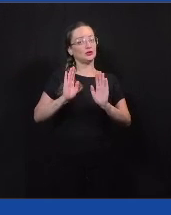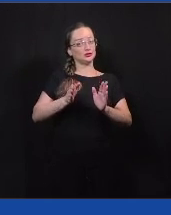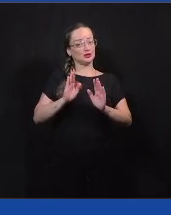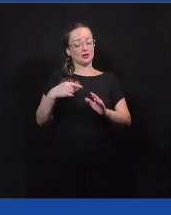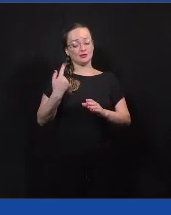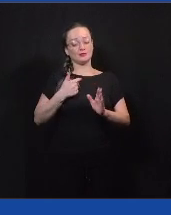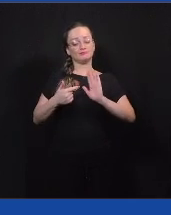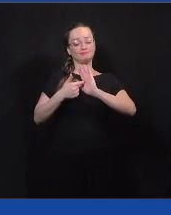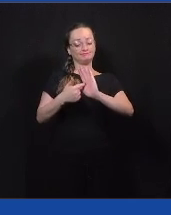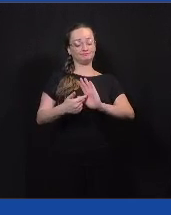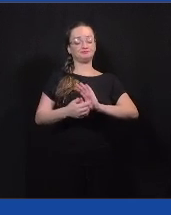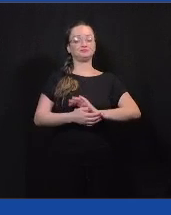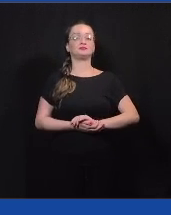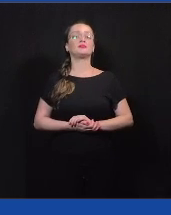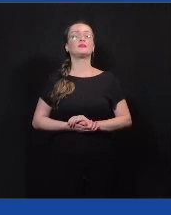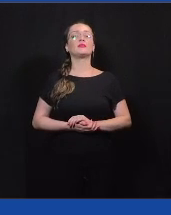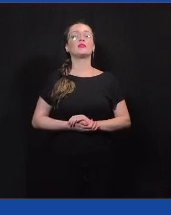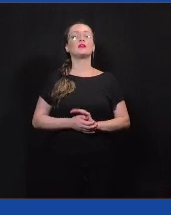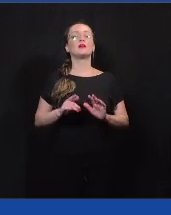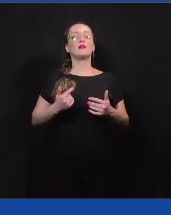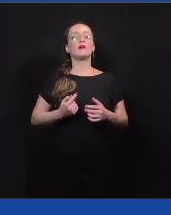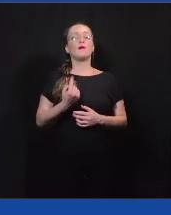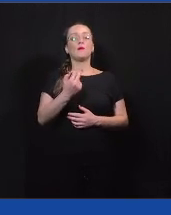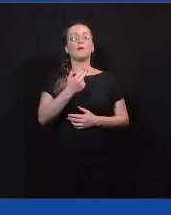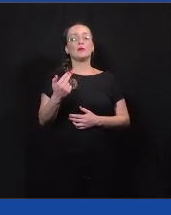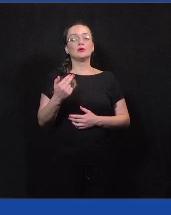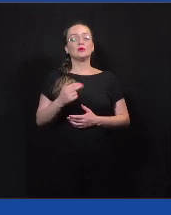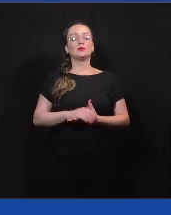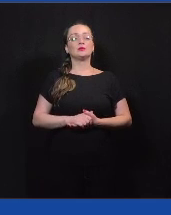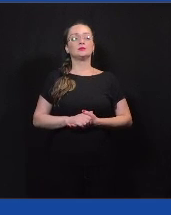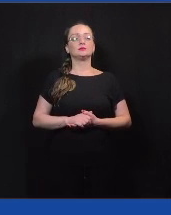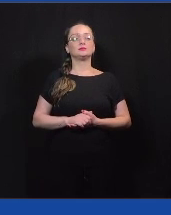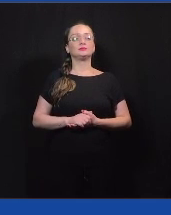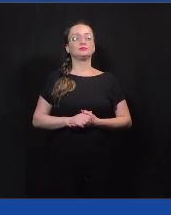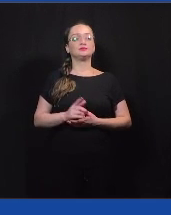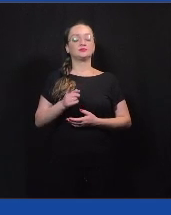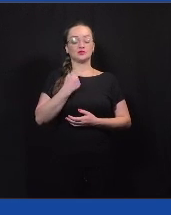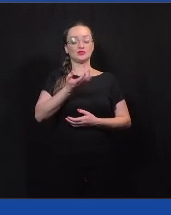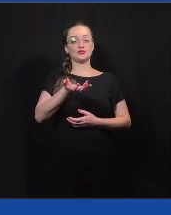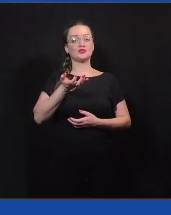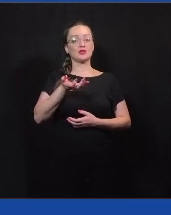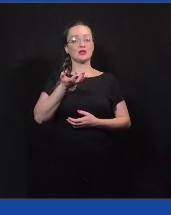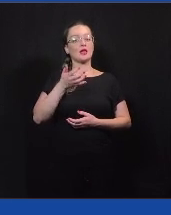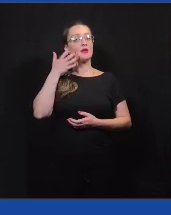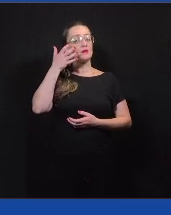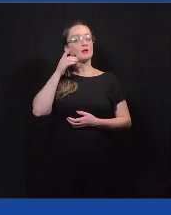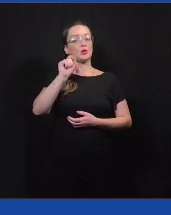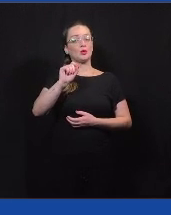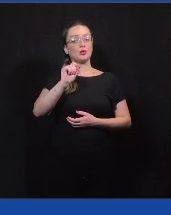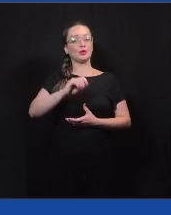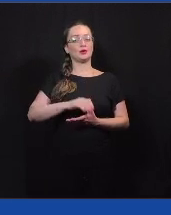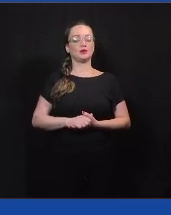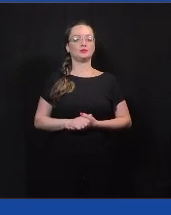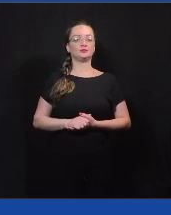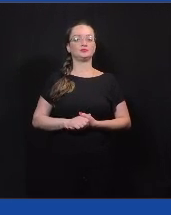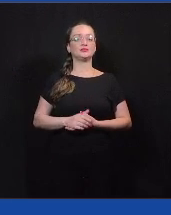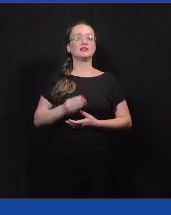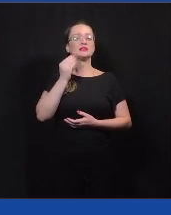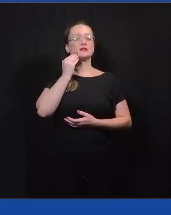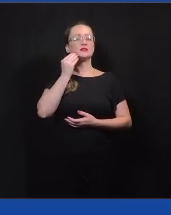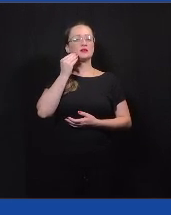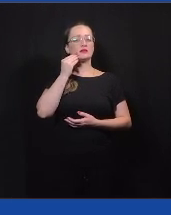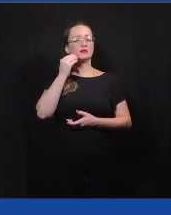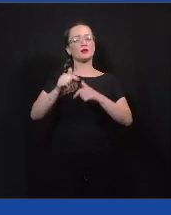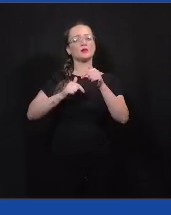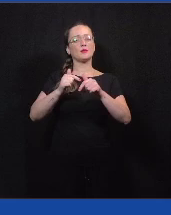apresentação. E uma coisa que a gente queria falar é que a gente está tentando, trabalhando,